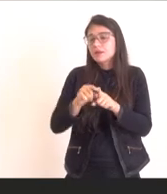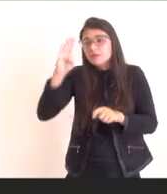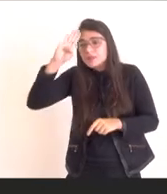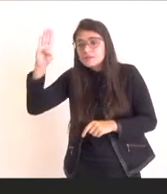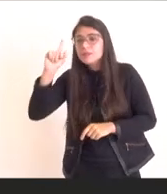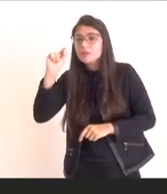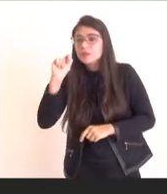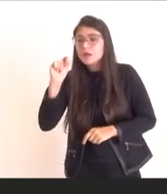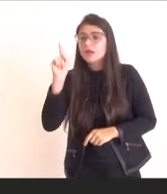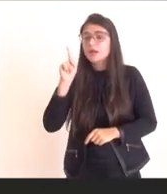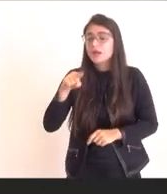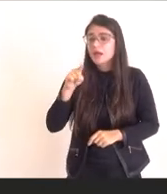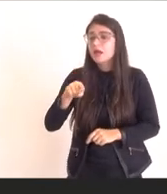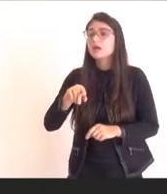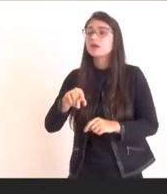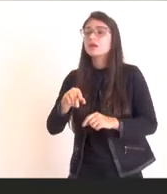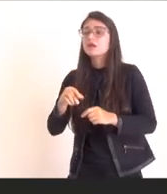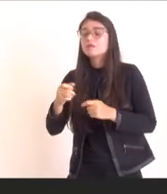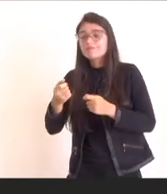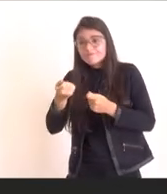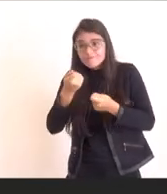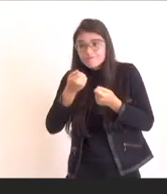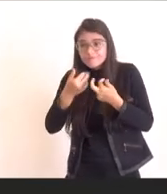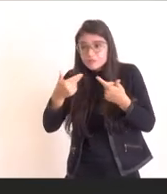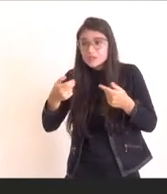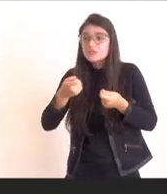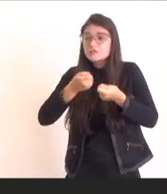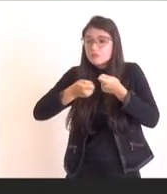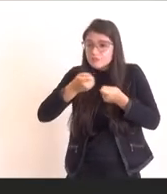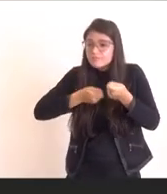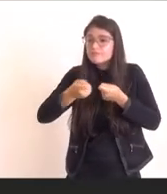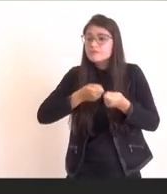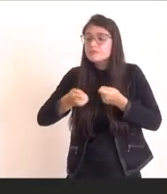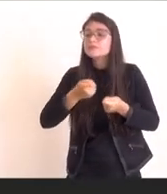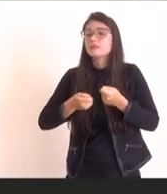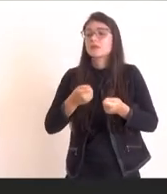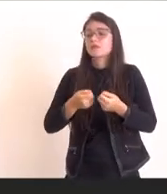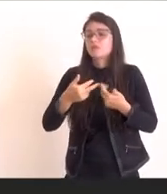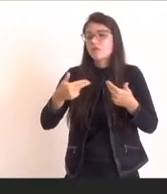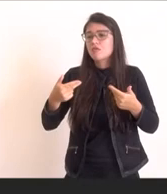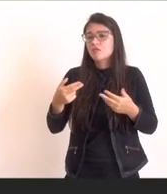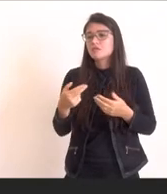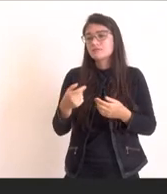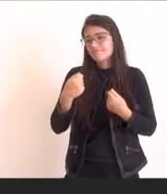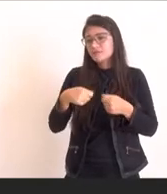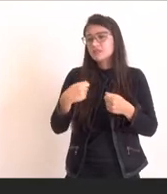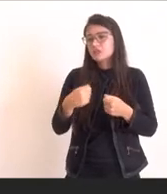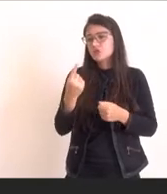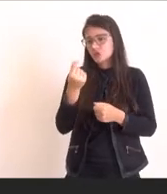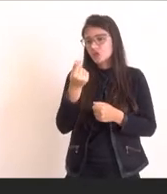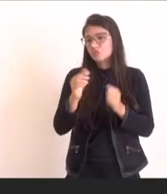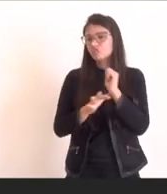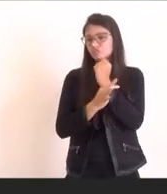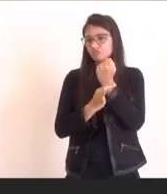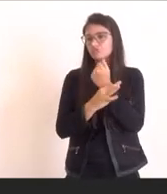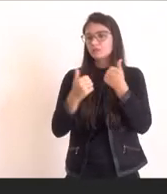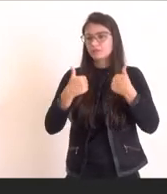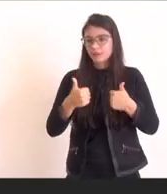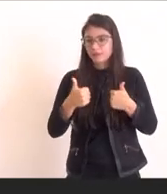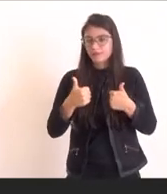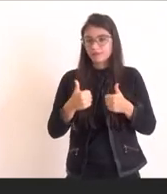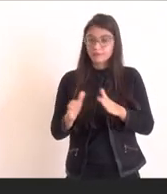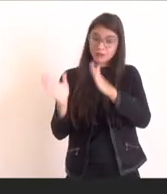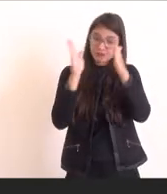composição de garantias e os custos dos financiamentos. Nesse sentido, senhor presidente, parte dos recursos do Fundo